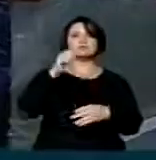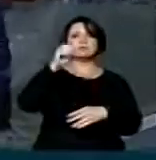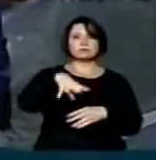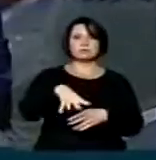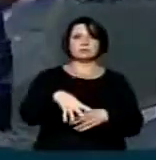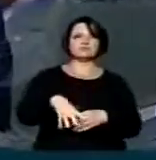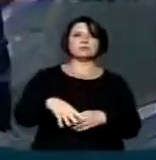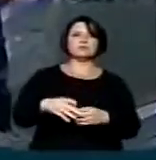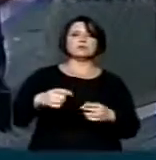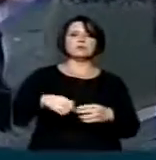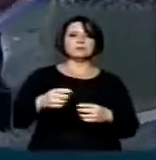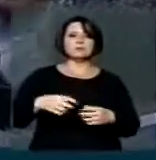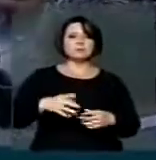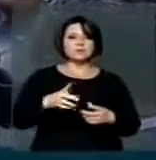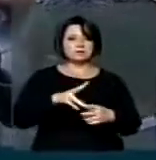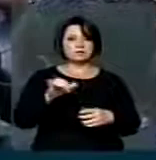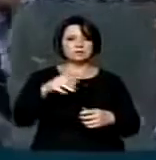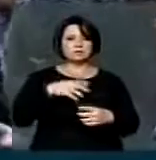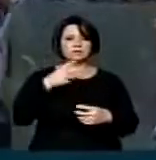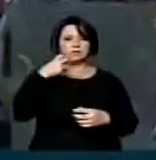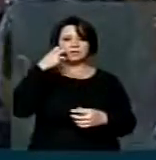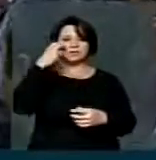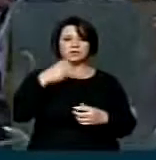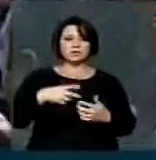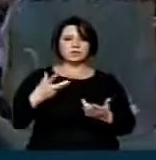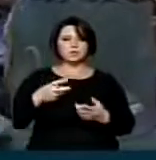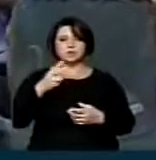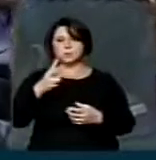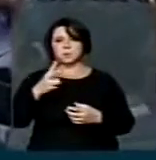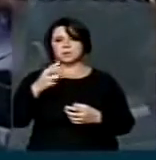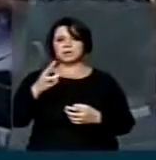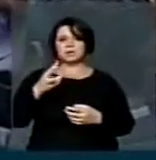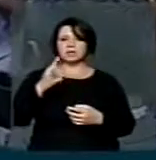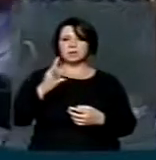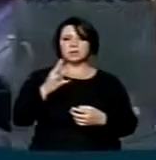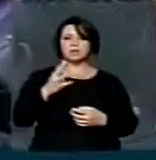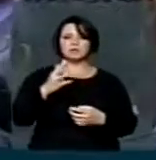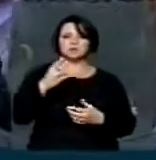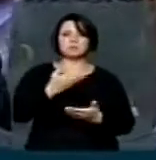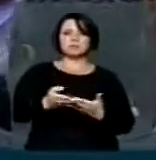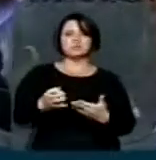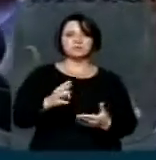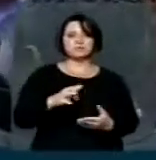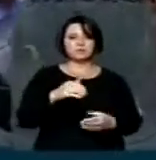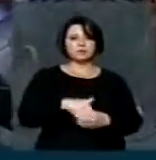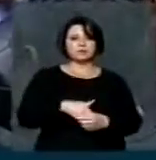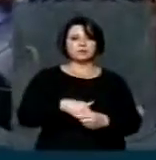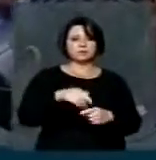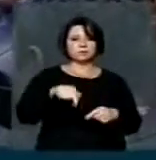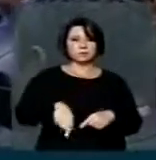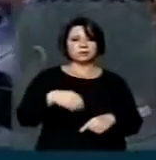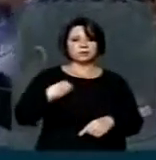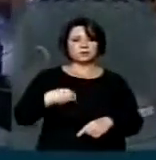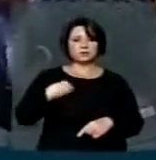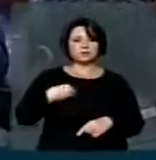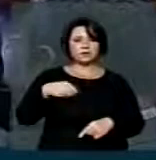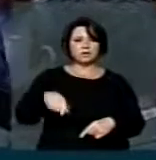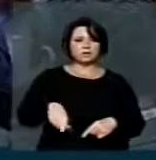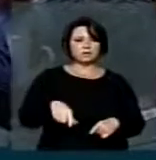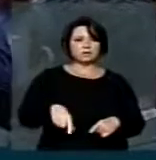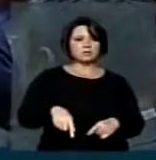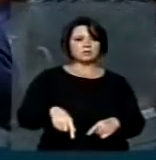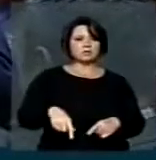sim, mas será uma decepção se nós por dois, três, quatro votos perdermos de deputados que estão na casa,